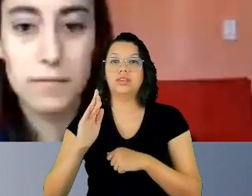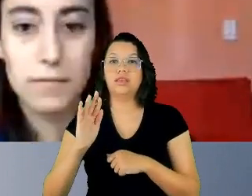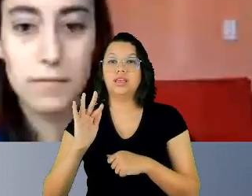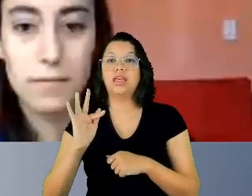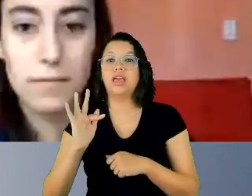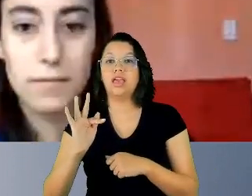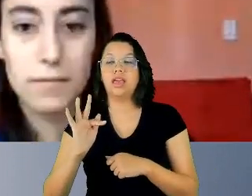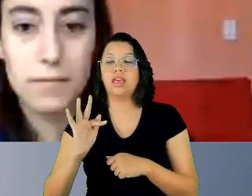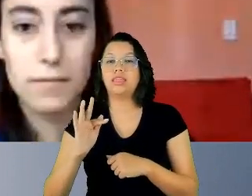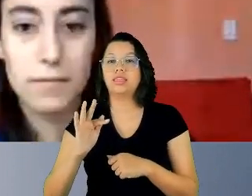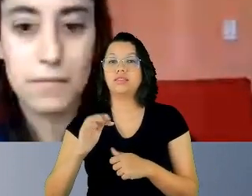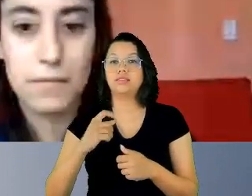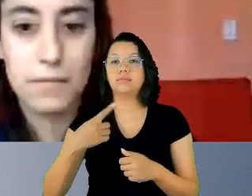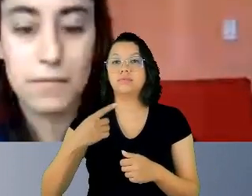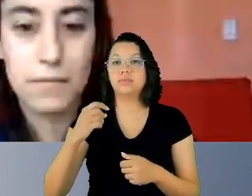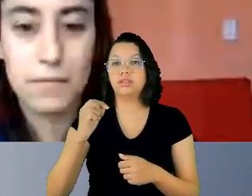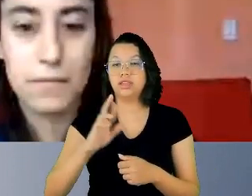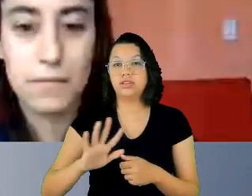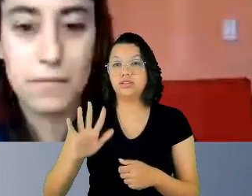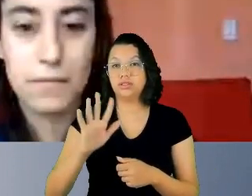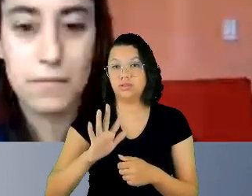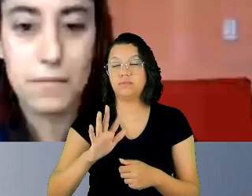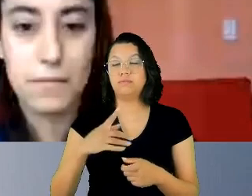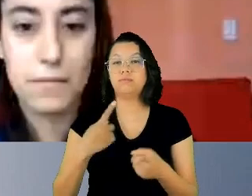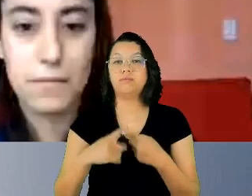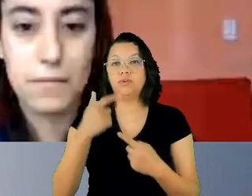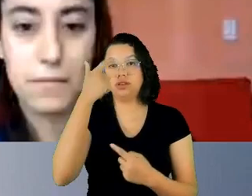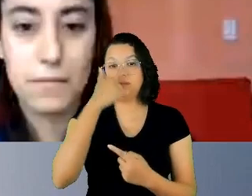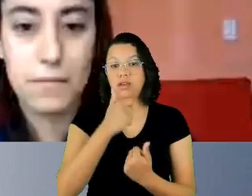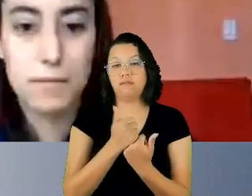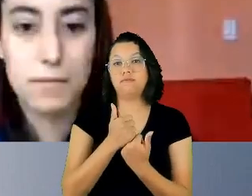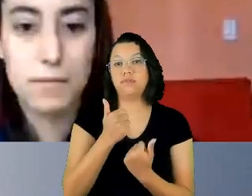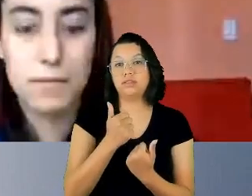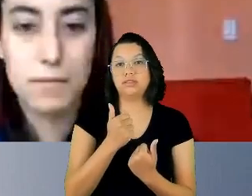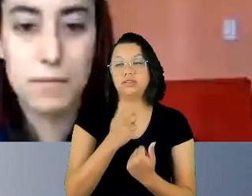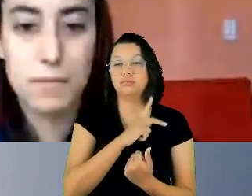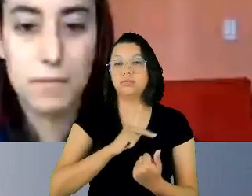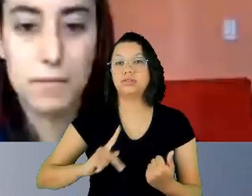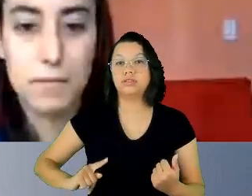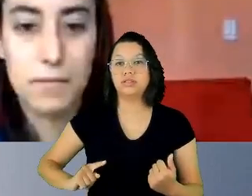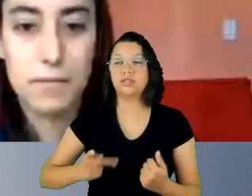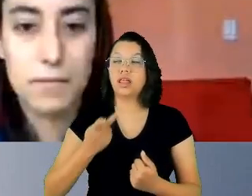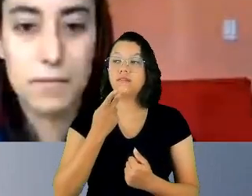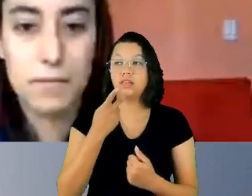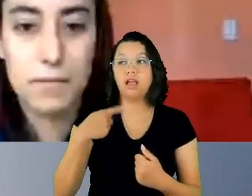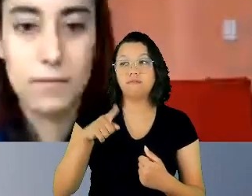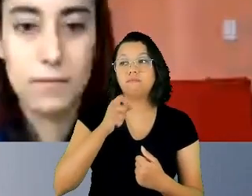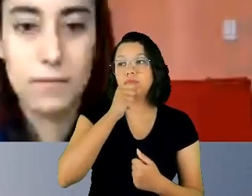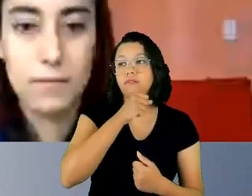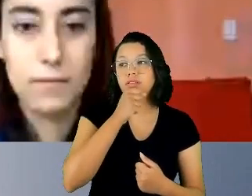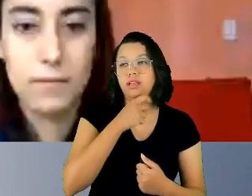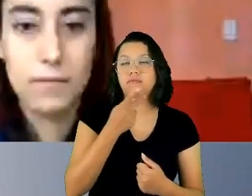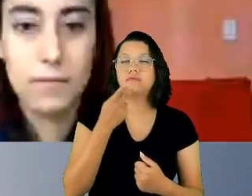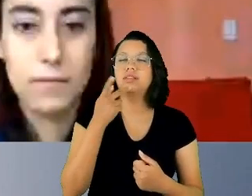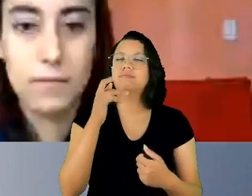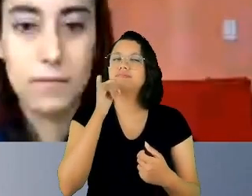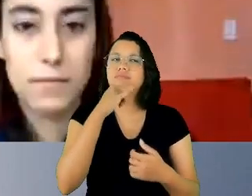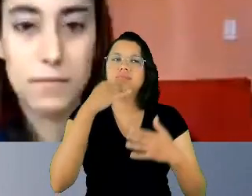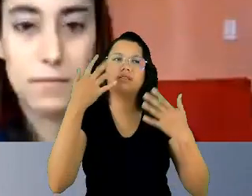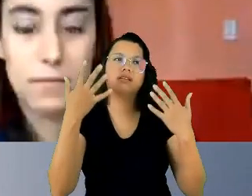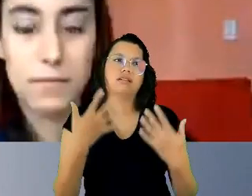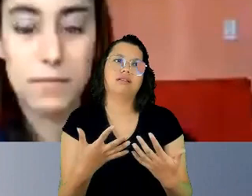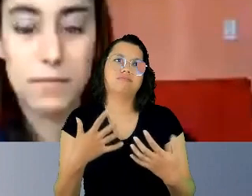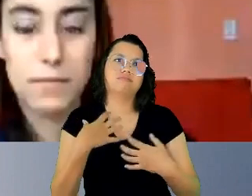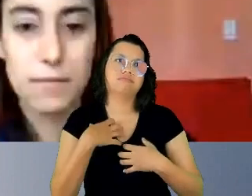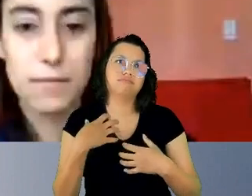-presidente e ela me falou que ia se aposentar e eu lamentei muito como ainda hoje eu lamento porque a